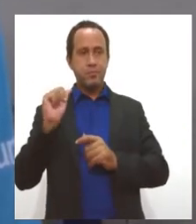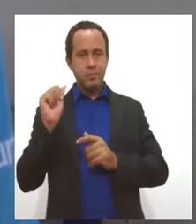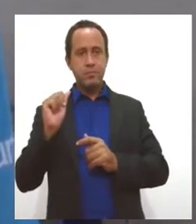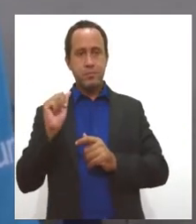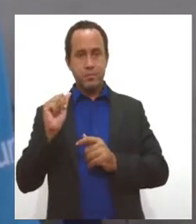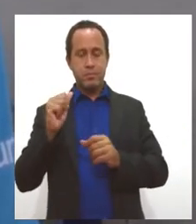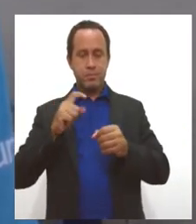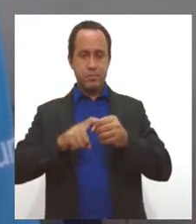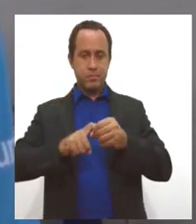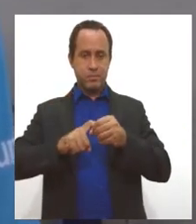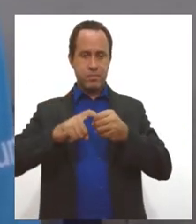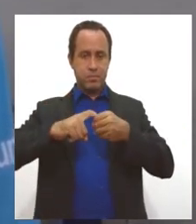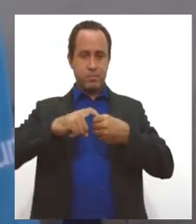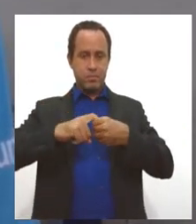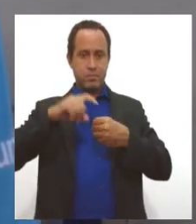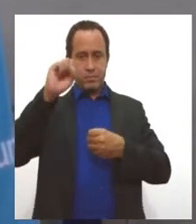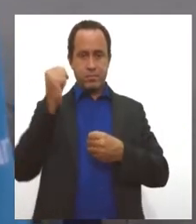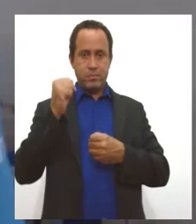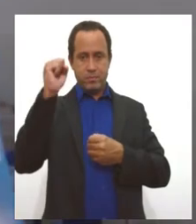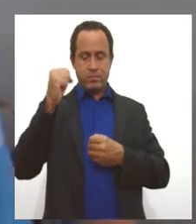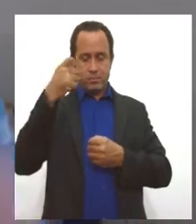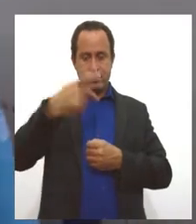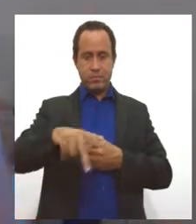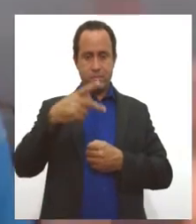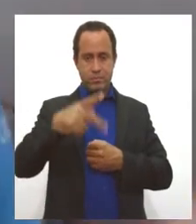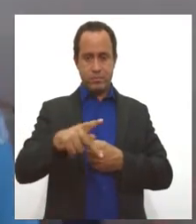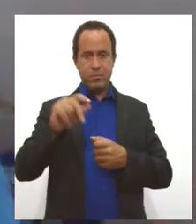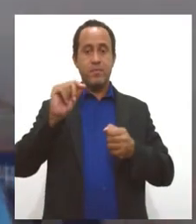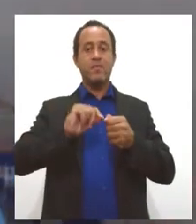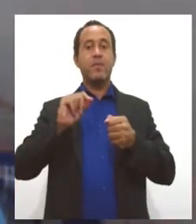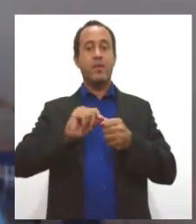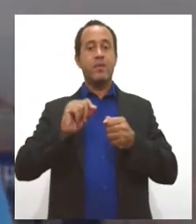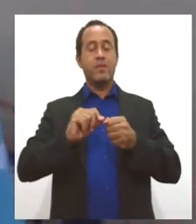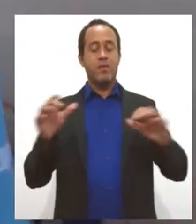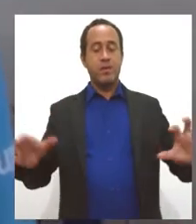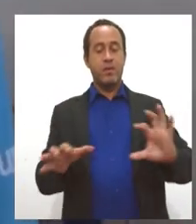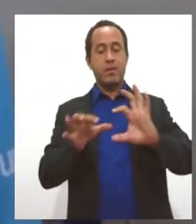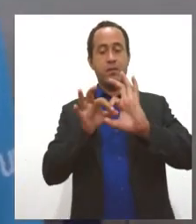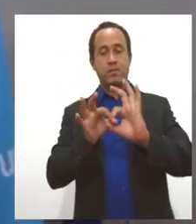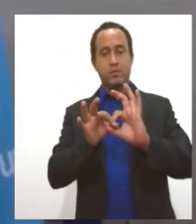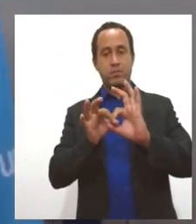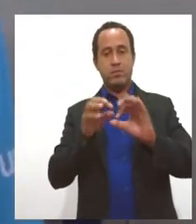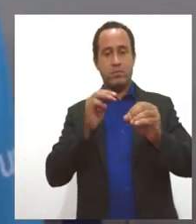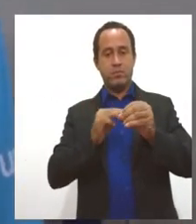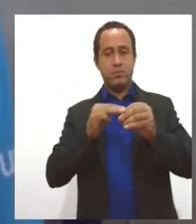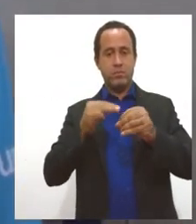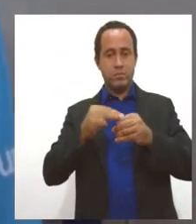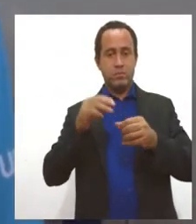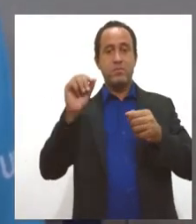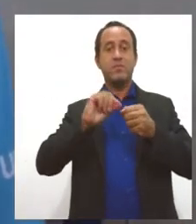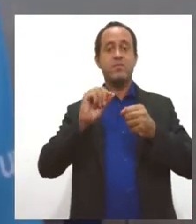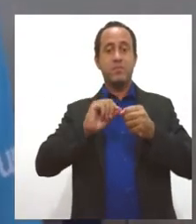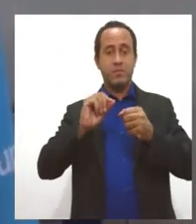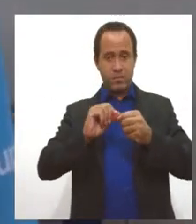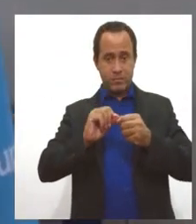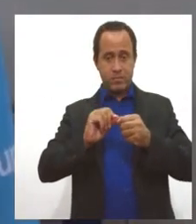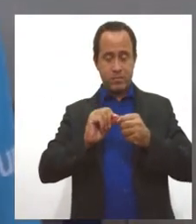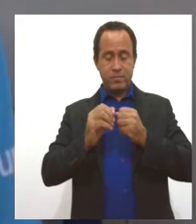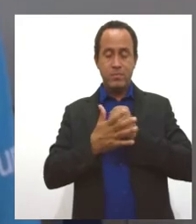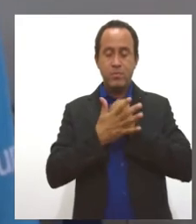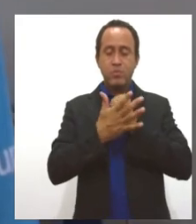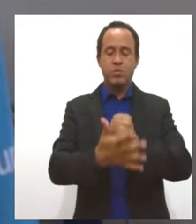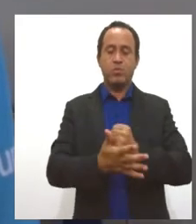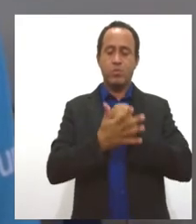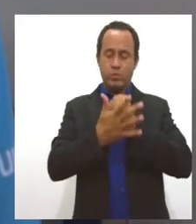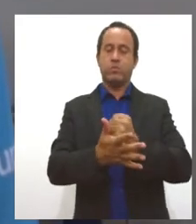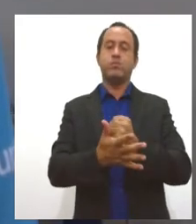de Unicef em Sergipe, e que faz essa interação com os municípios, construindo, pegando na mão e trabalhando